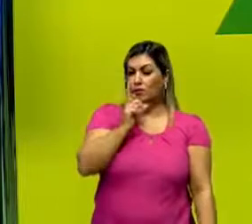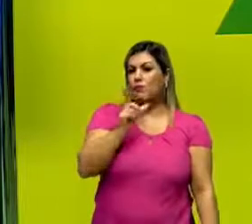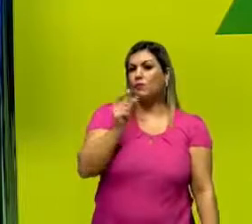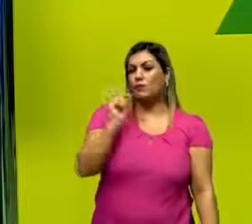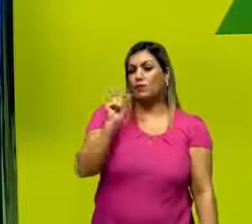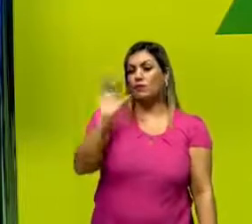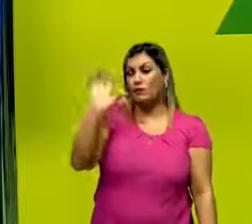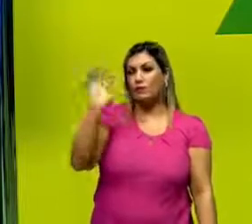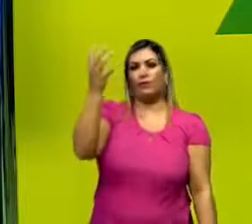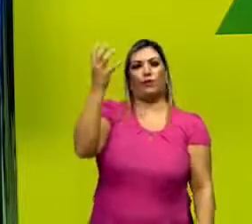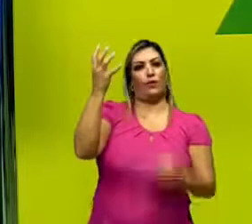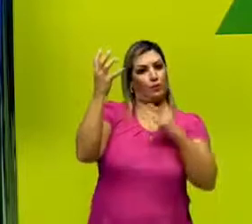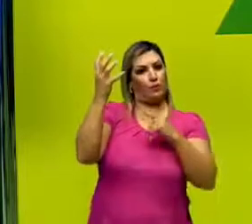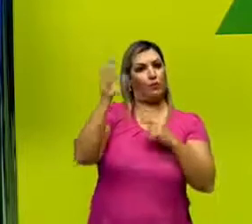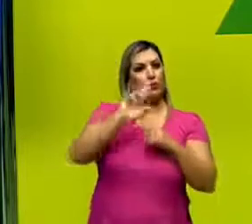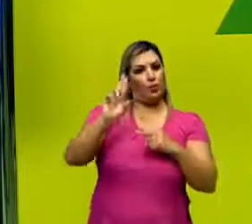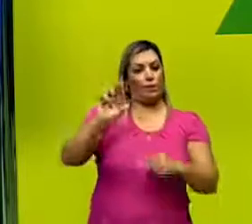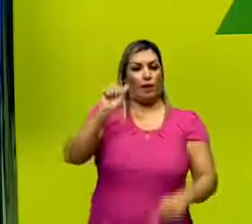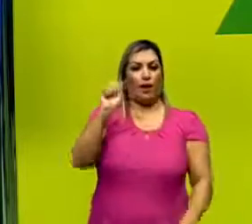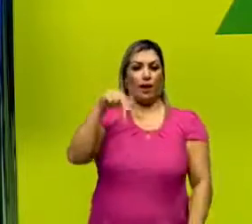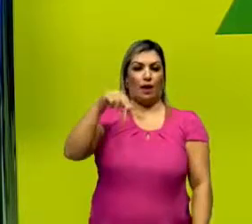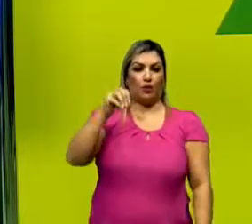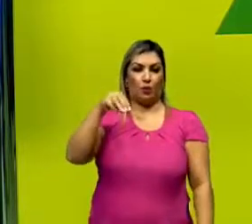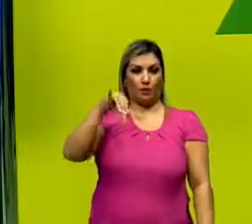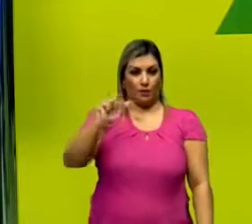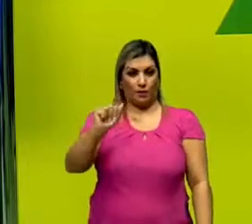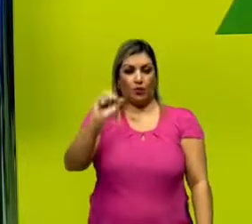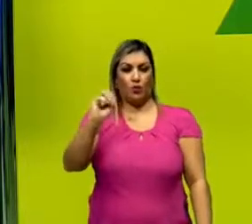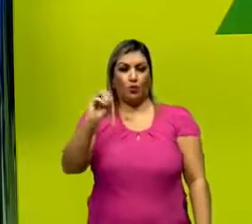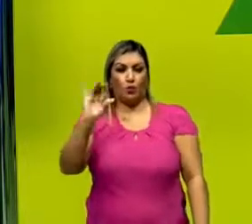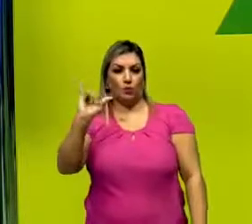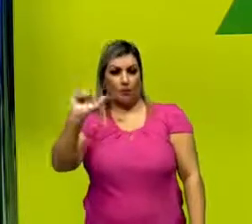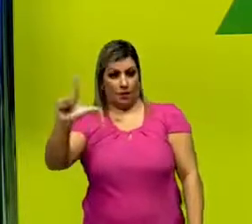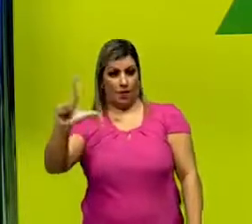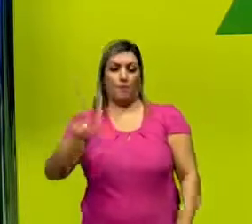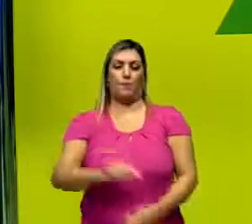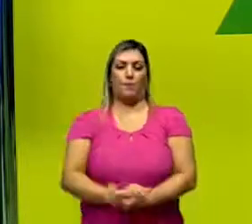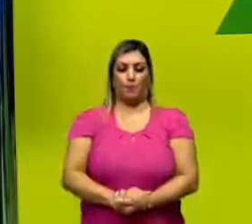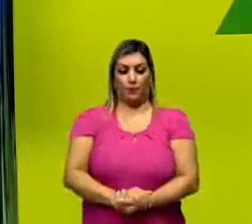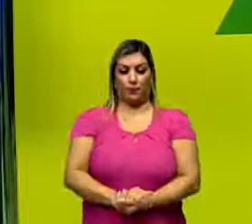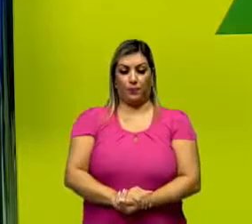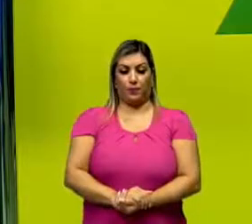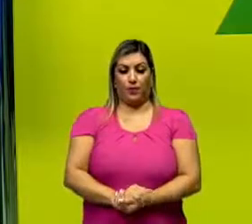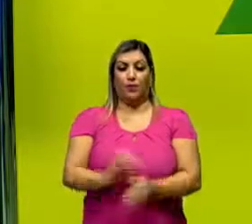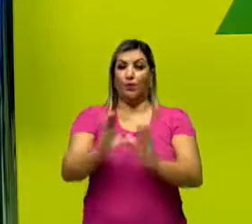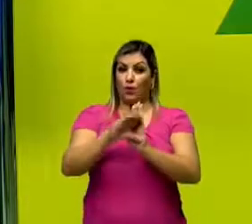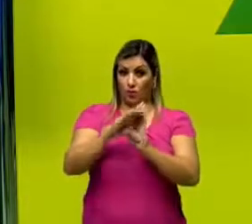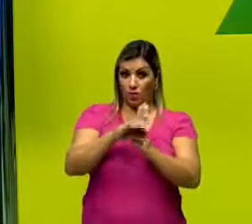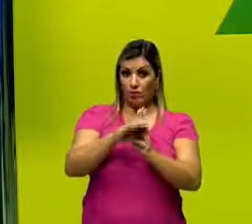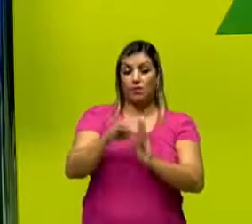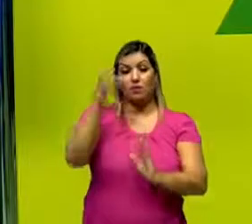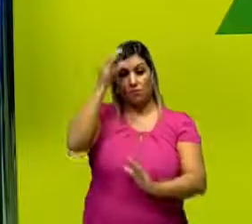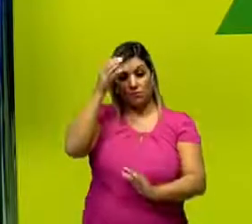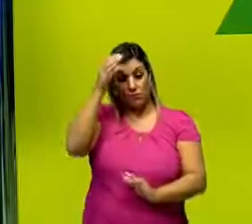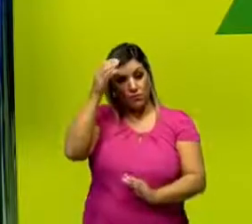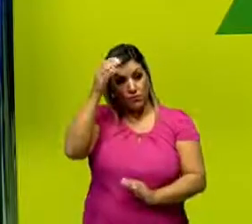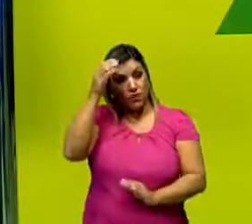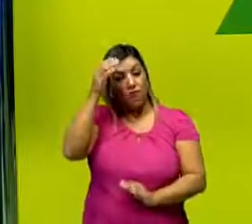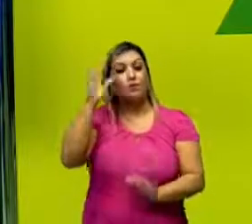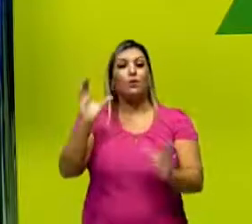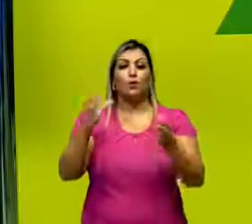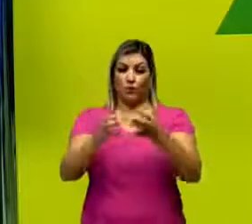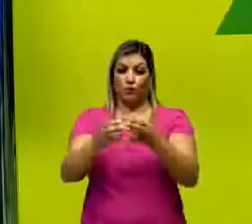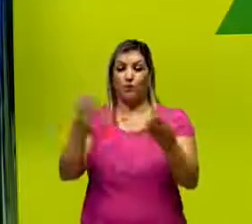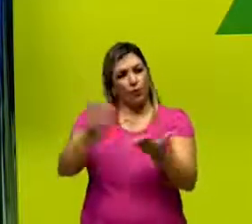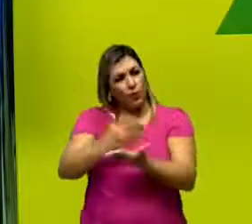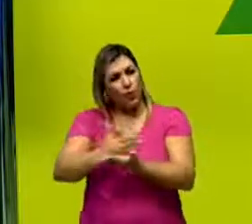fenômeno denominado anomia social, ok? Terminamos o conceito de consciência coletiva e agora nós vamos